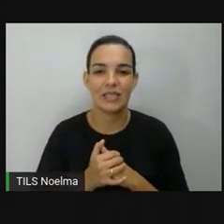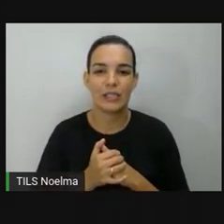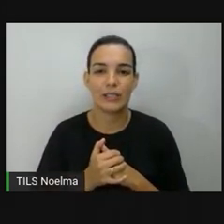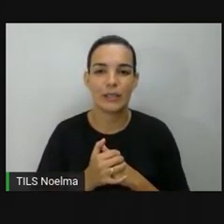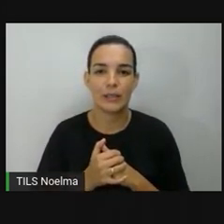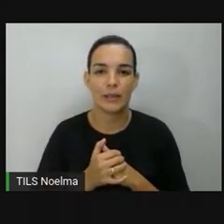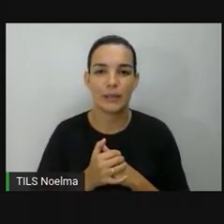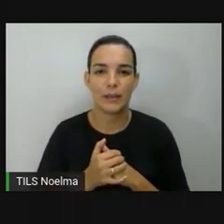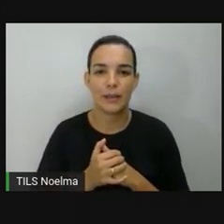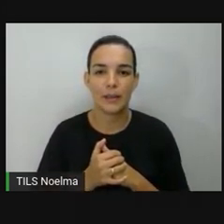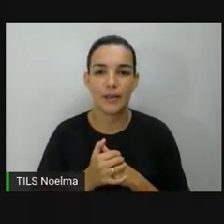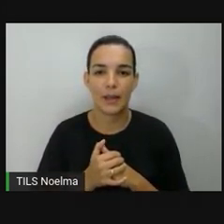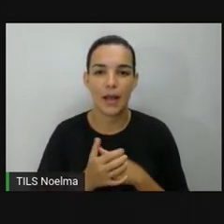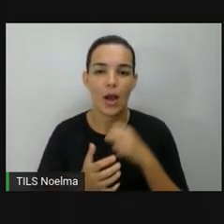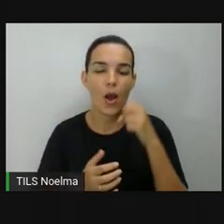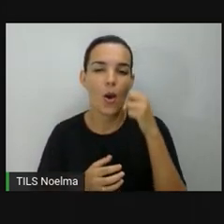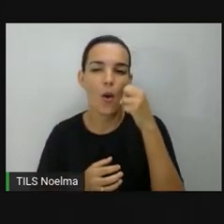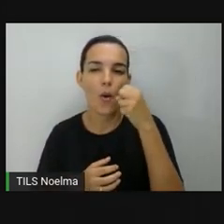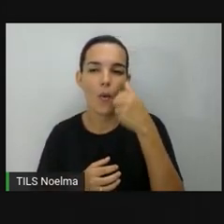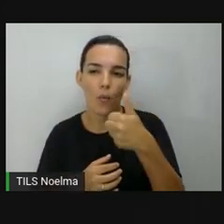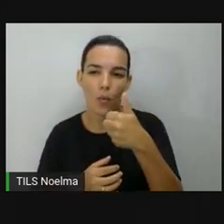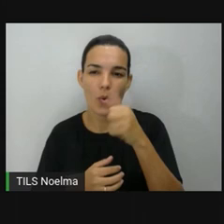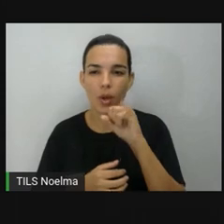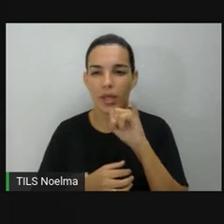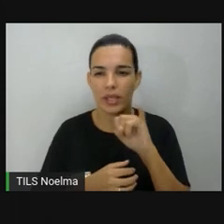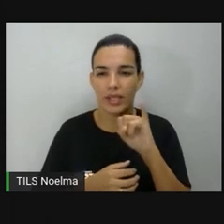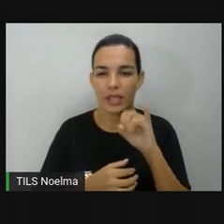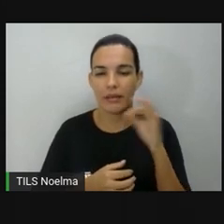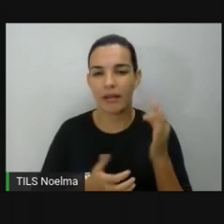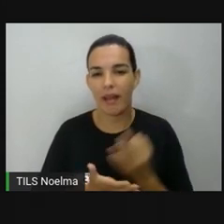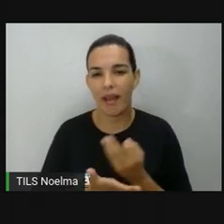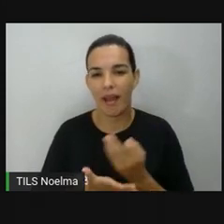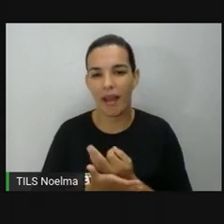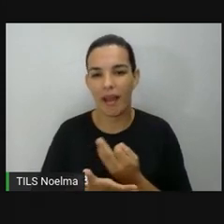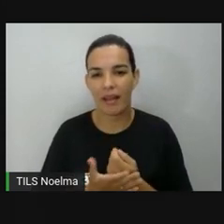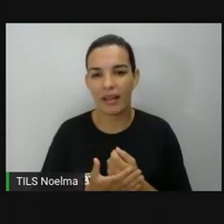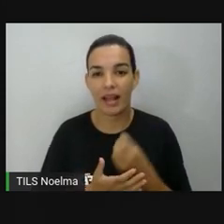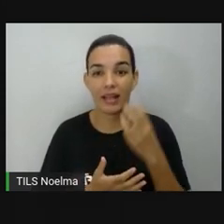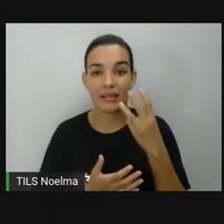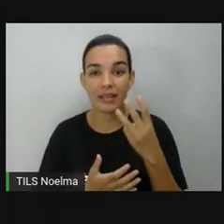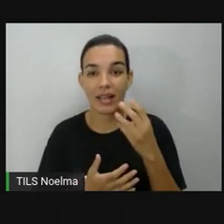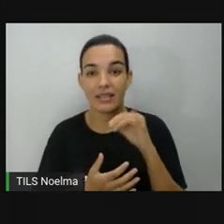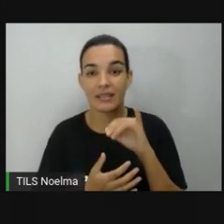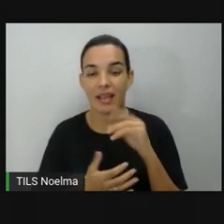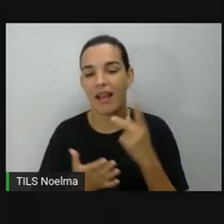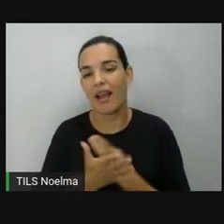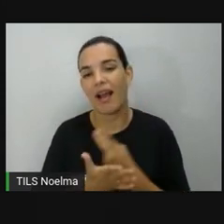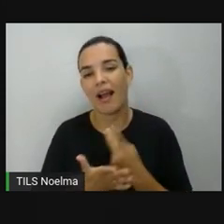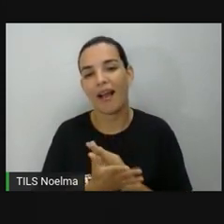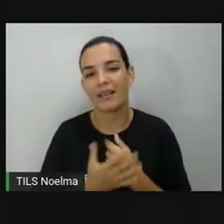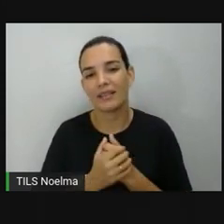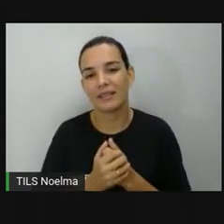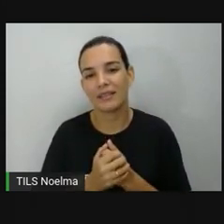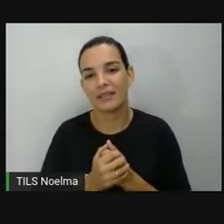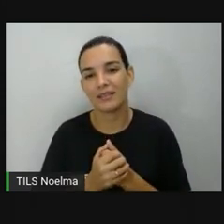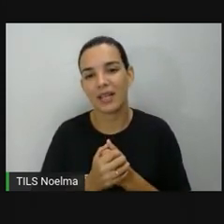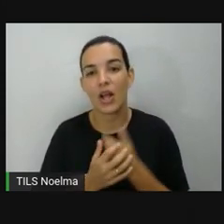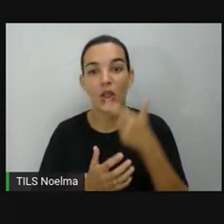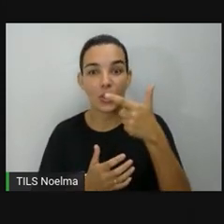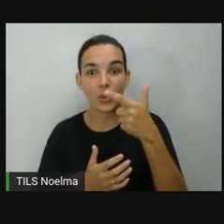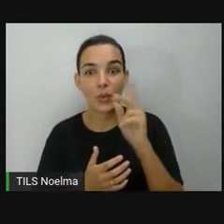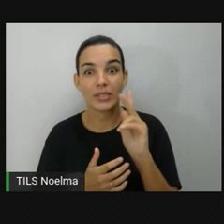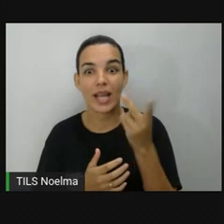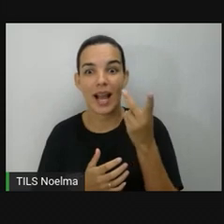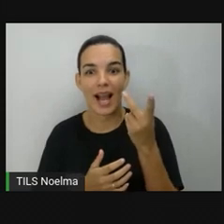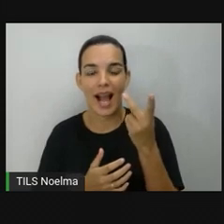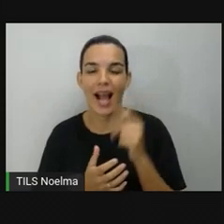1E Errou! 3E Errou de novo 2H Acertou